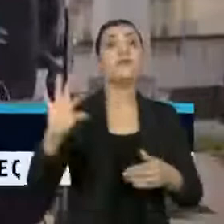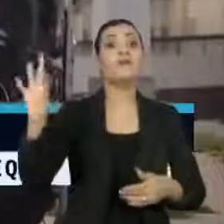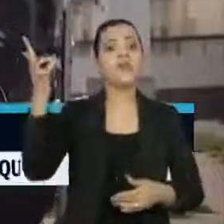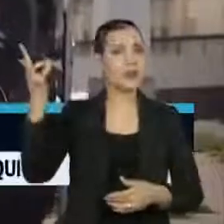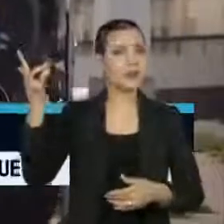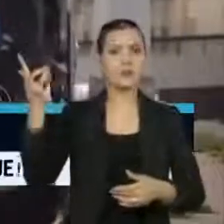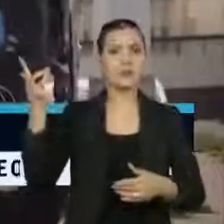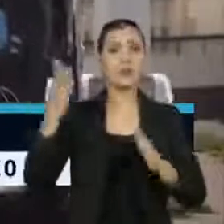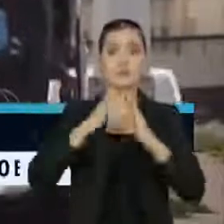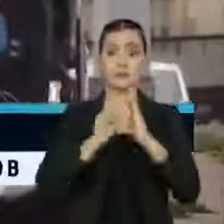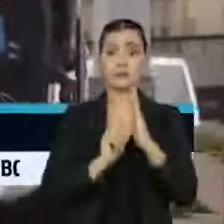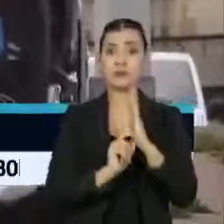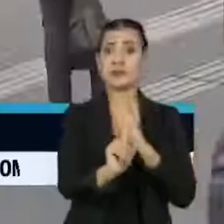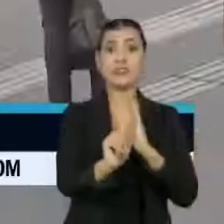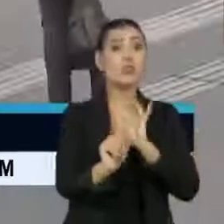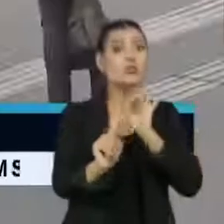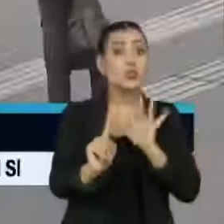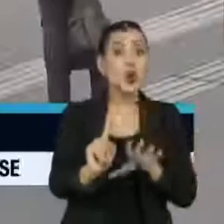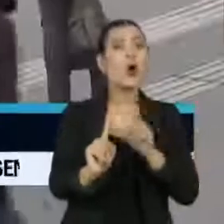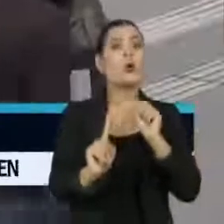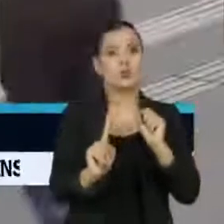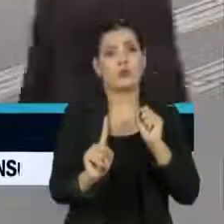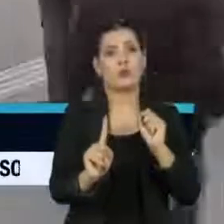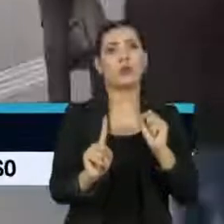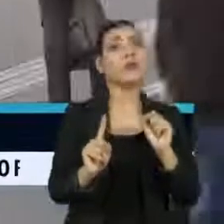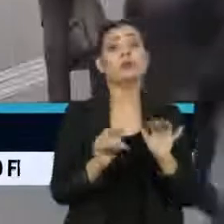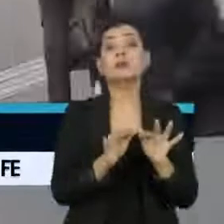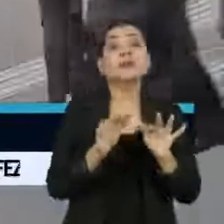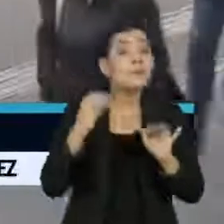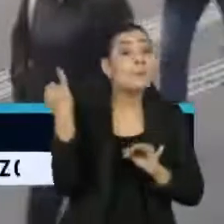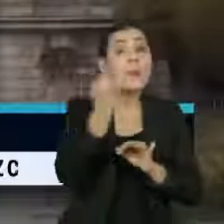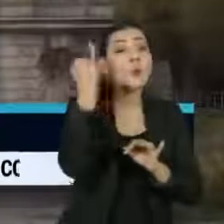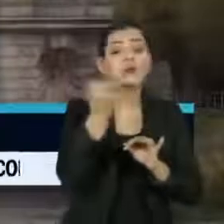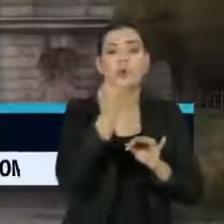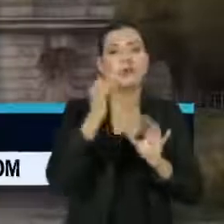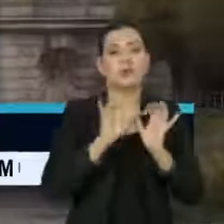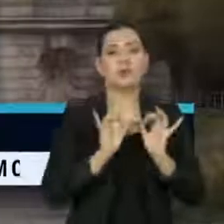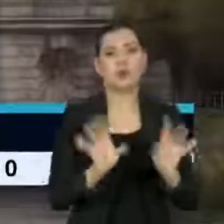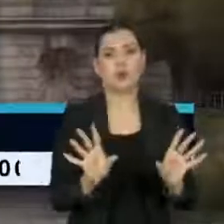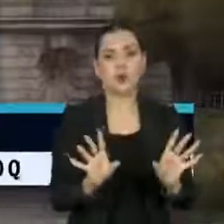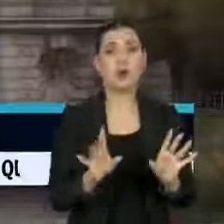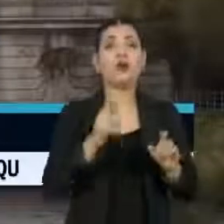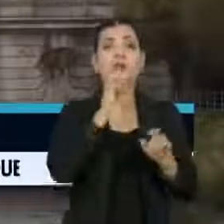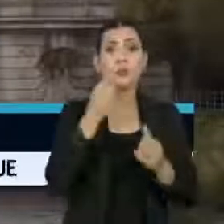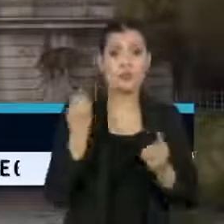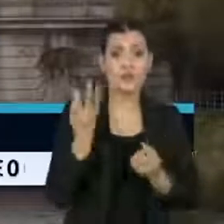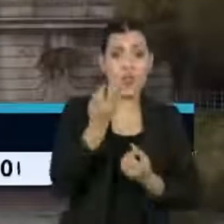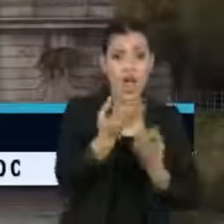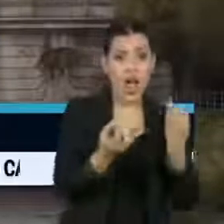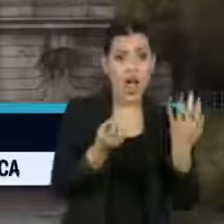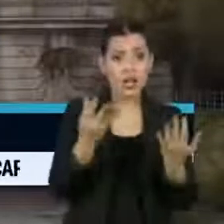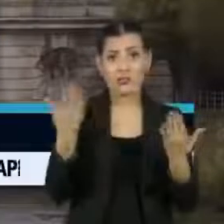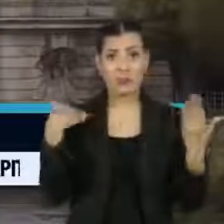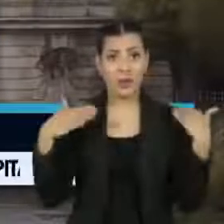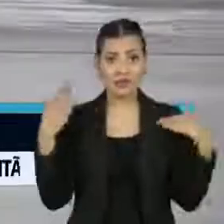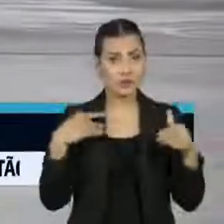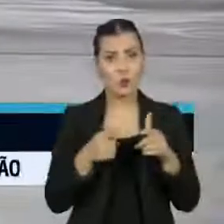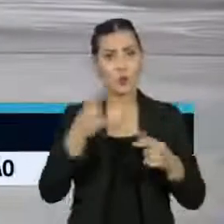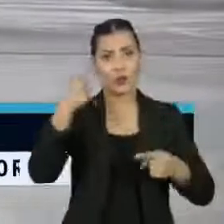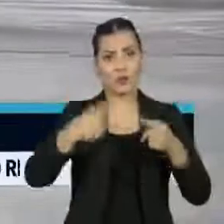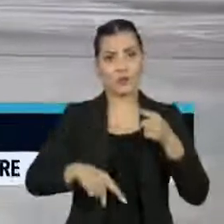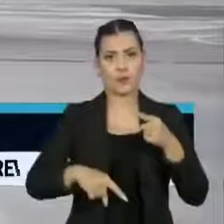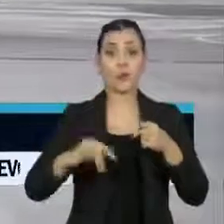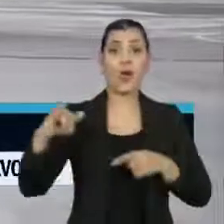franceses só poderão sair de casa para realizar atividades essenciais. As viagens domésticas também foram proibidas.